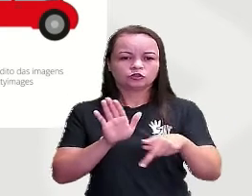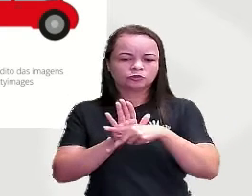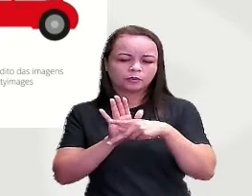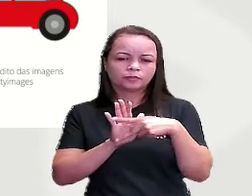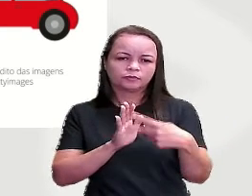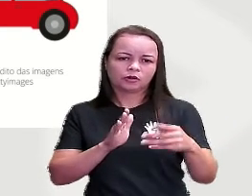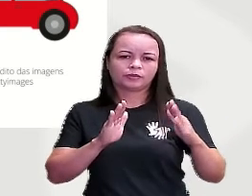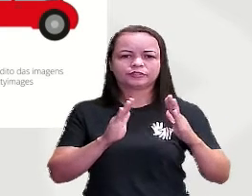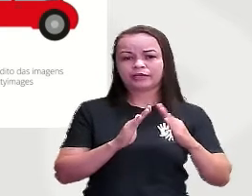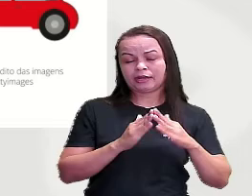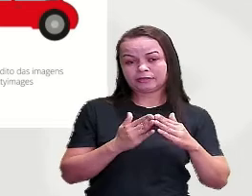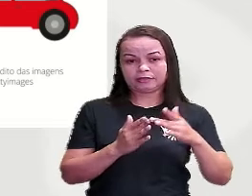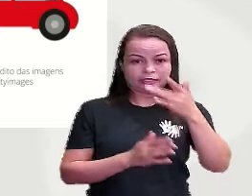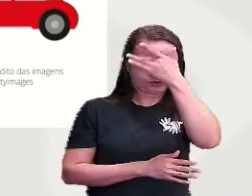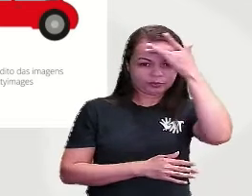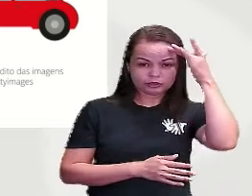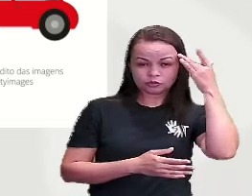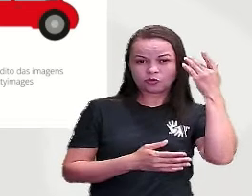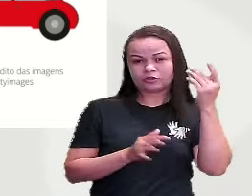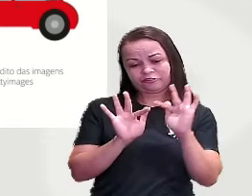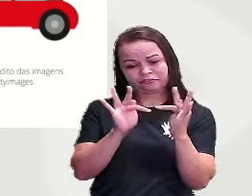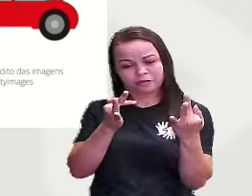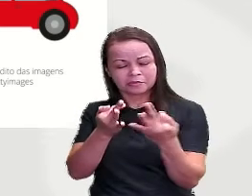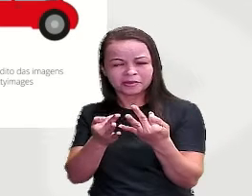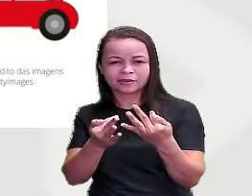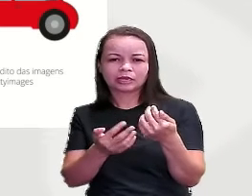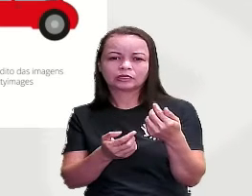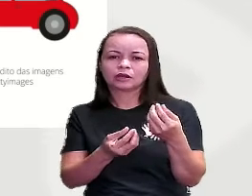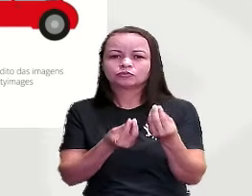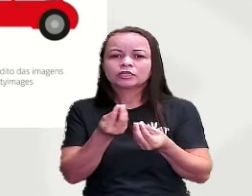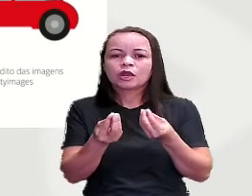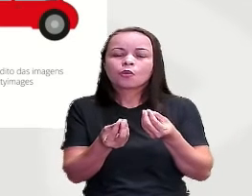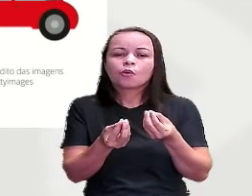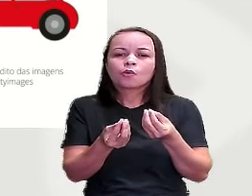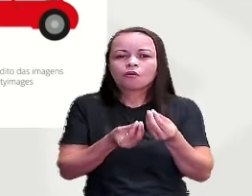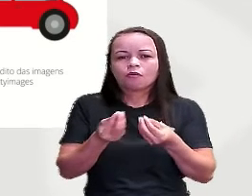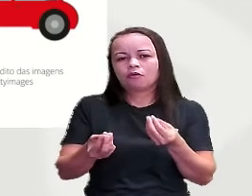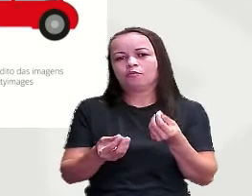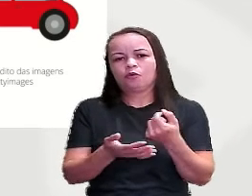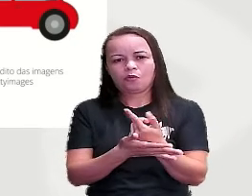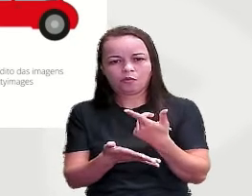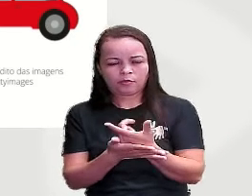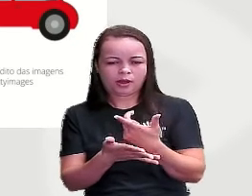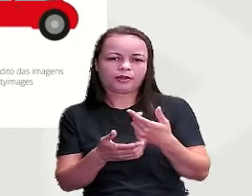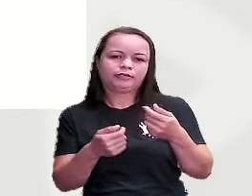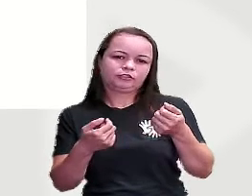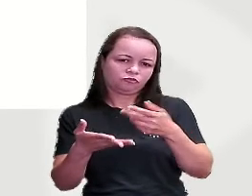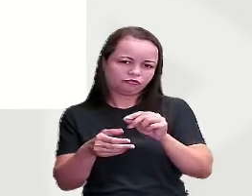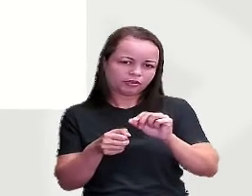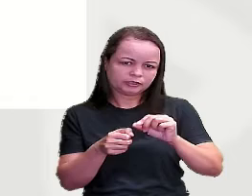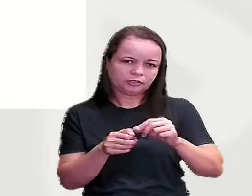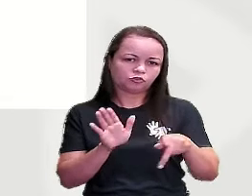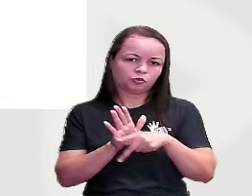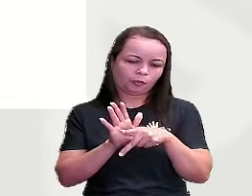condição de comprar Então, a gente produzia os próprios brinquedos Seguindo